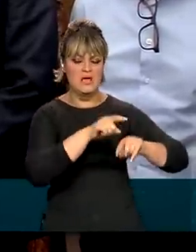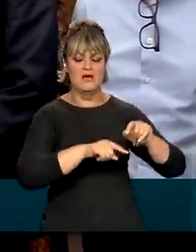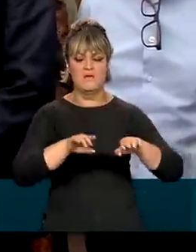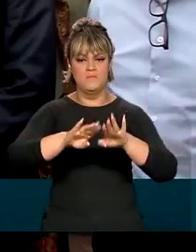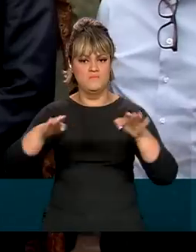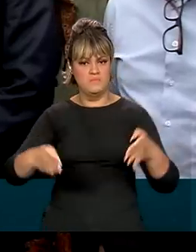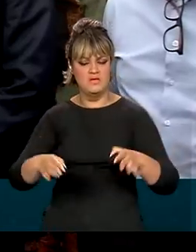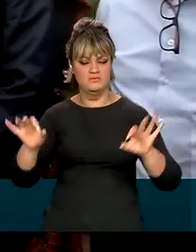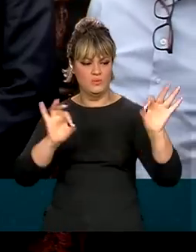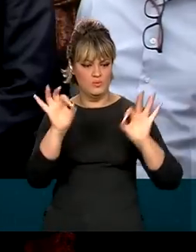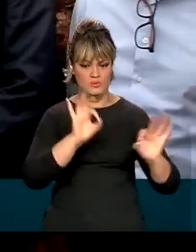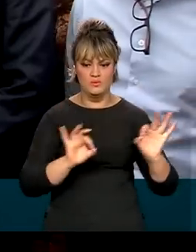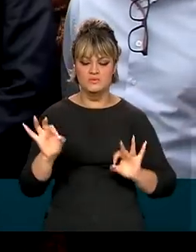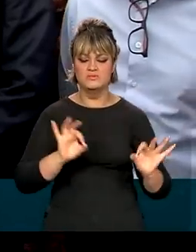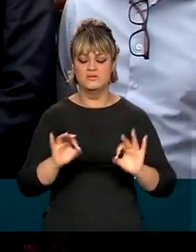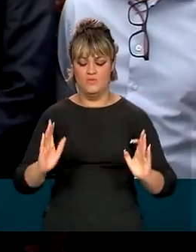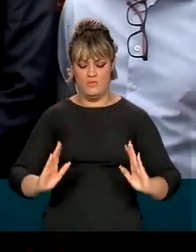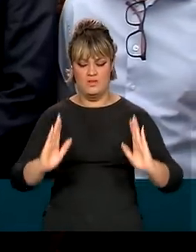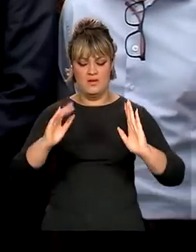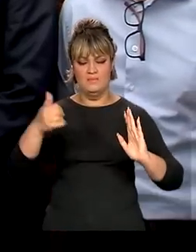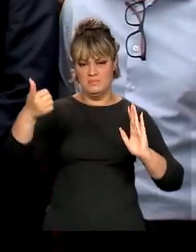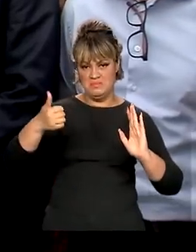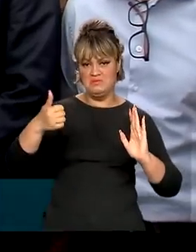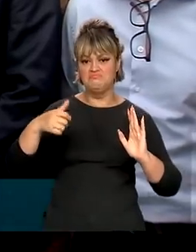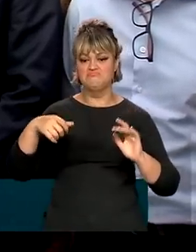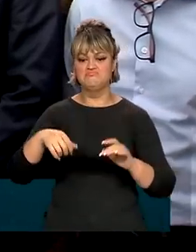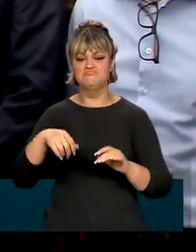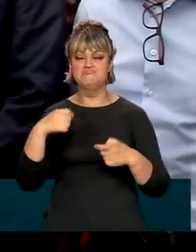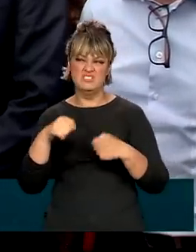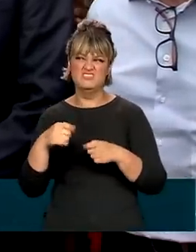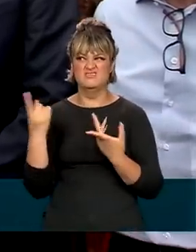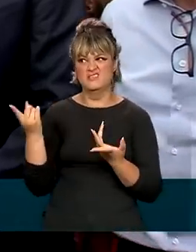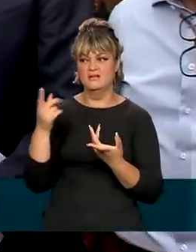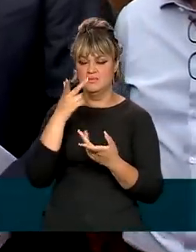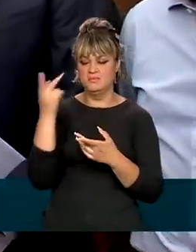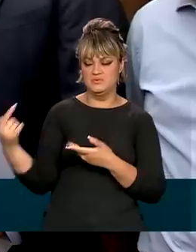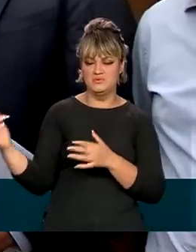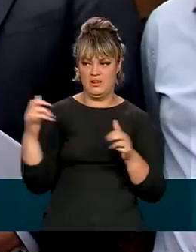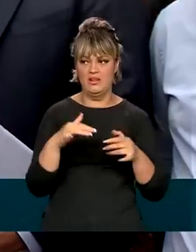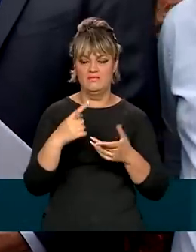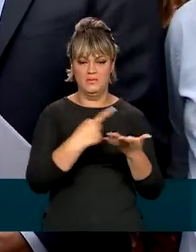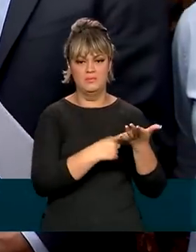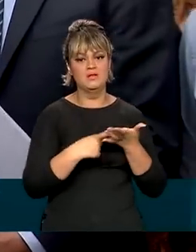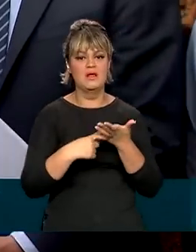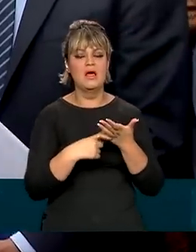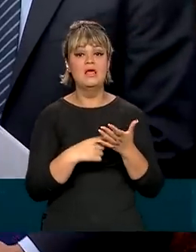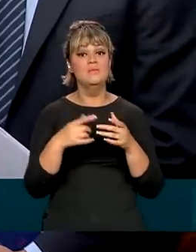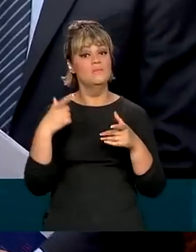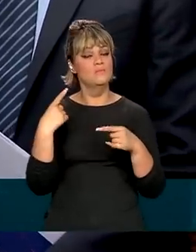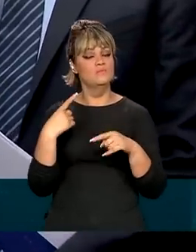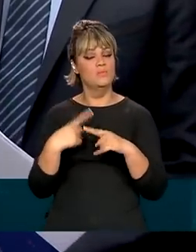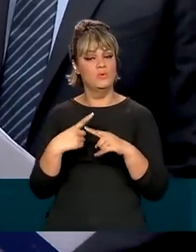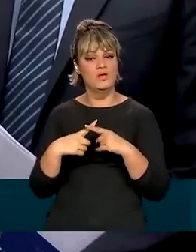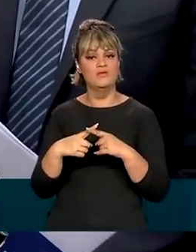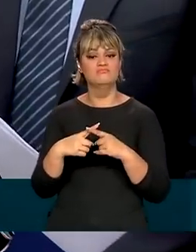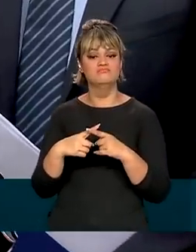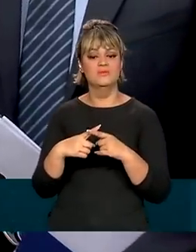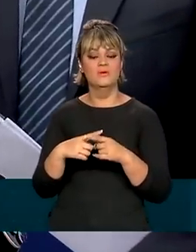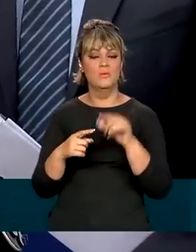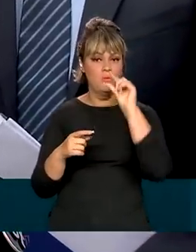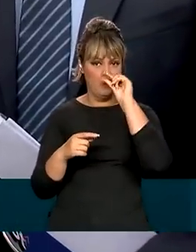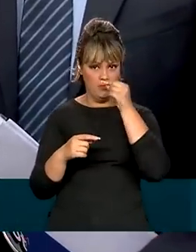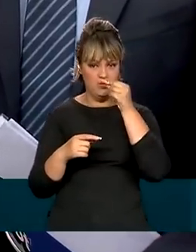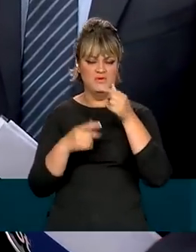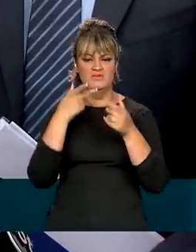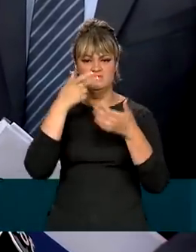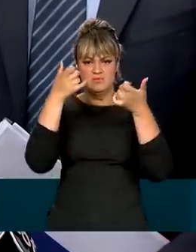mesa. Tem também o primeiro andar, se nós precisarmos, acho que vamos precisar, porque embora tenha equipe, né, que o vice-presidente Alckmin